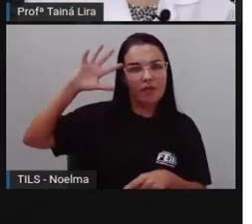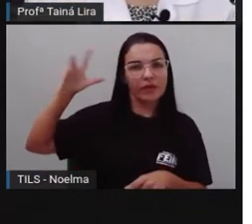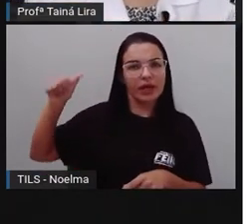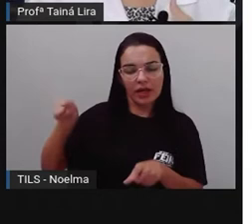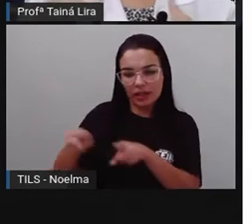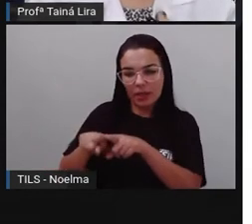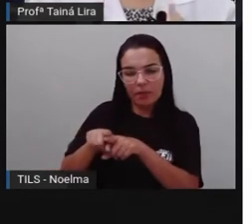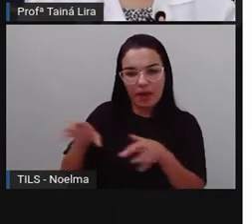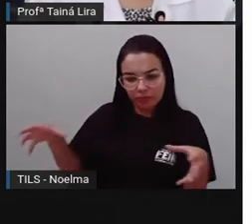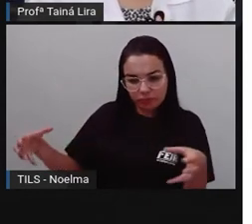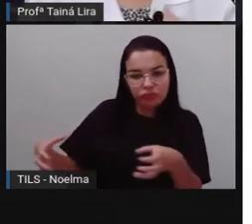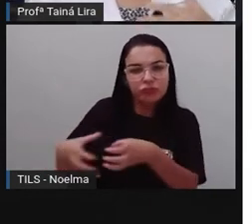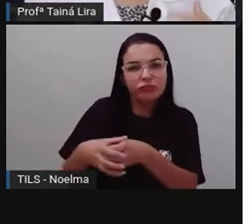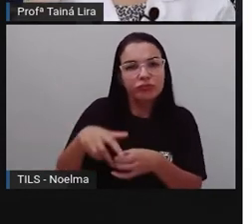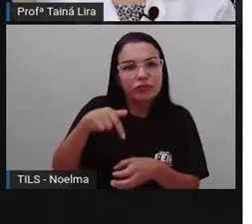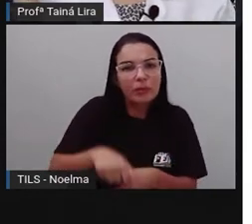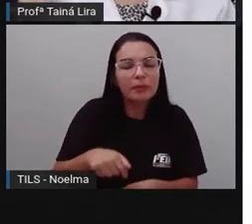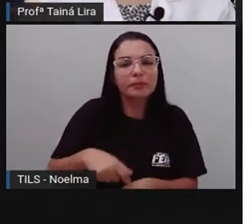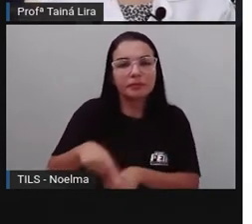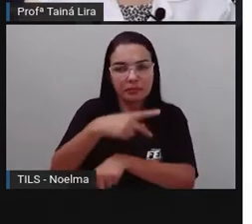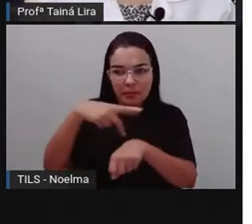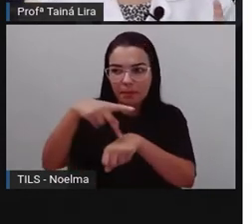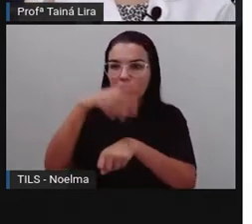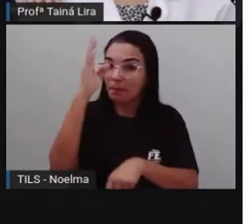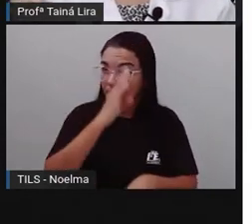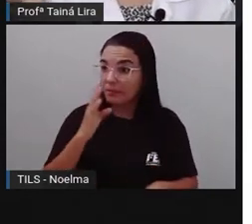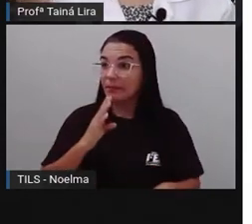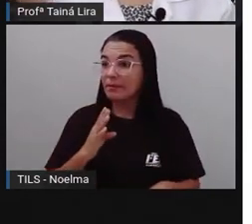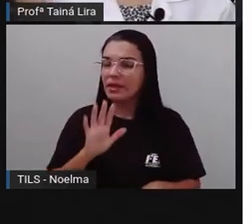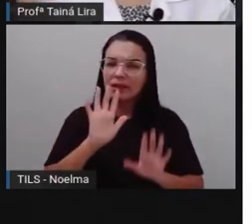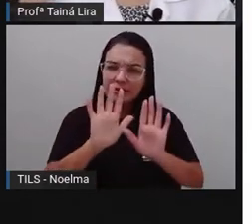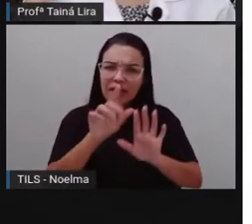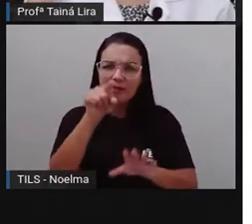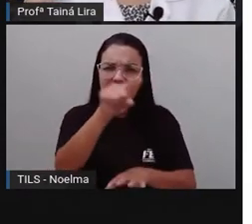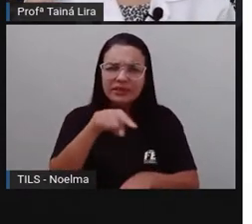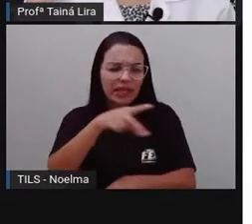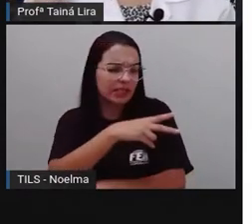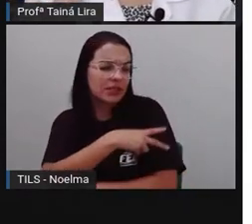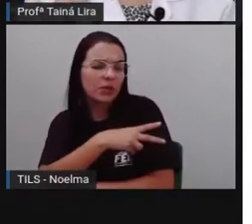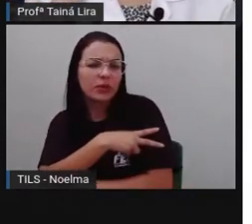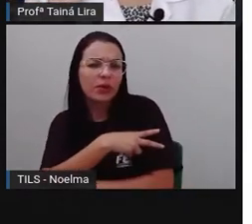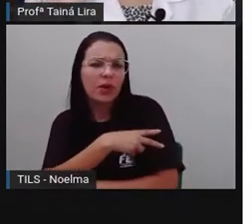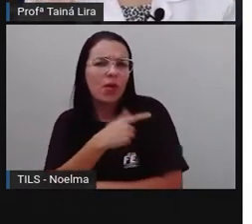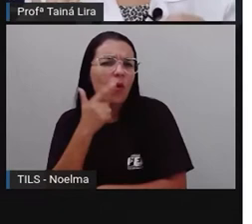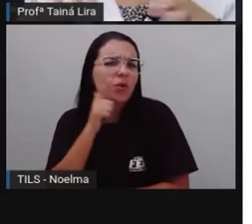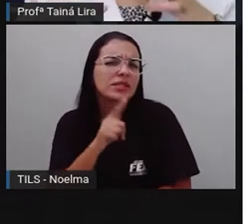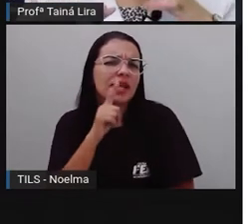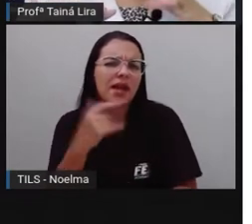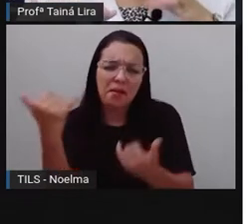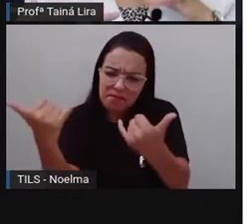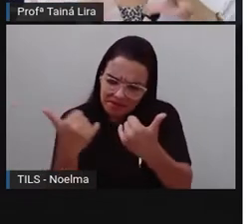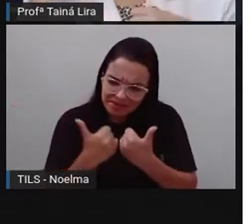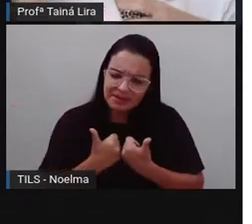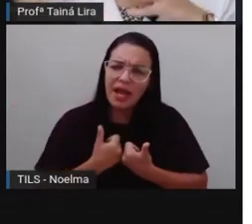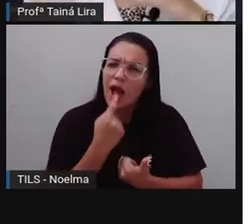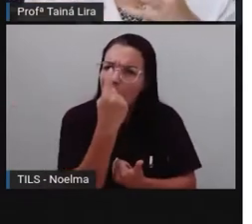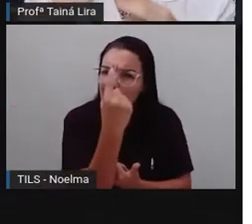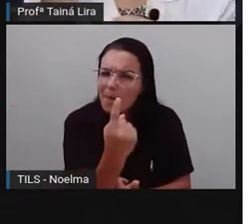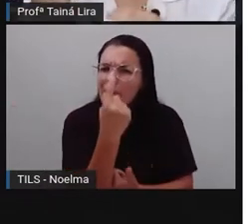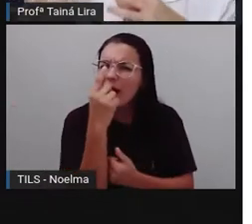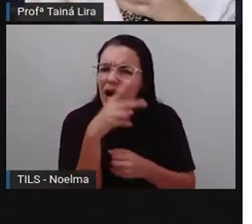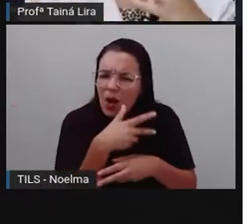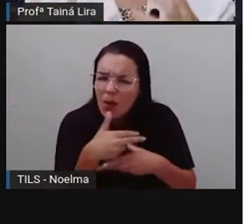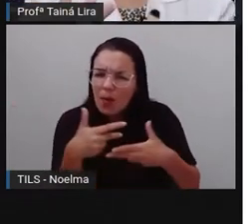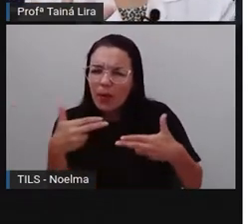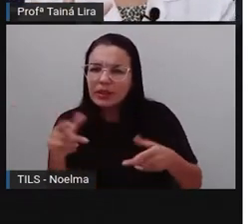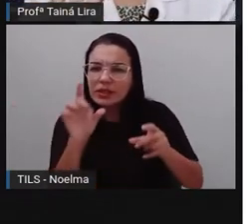parte da nossa cultura também. Será que o segundo ano conseguiria me dizer um aí, algo ali, algum elemento ali